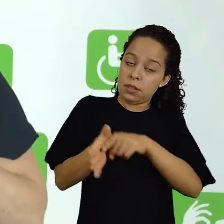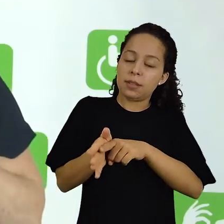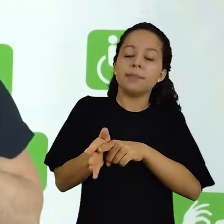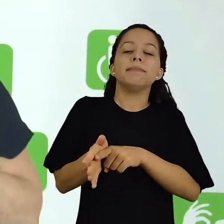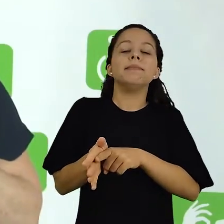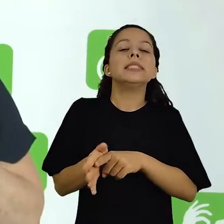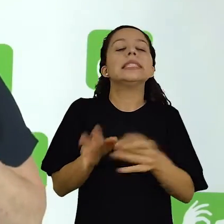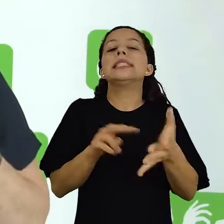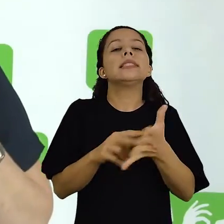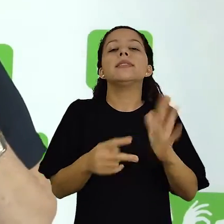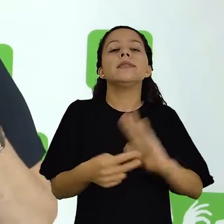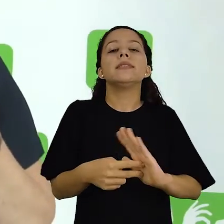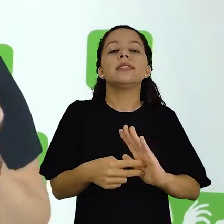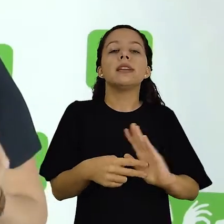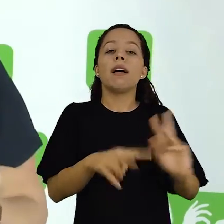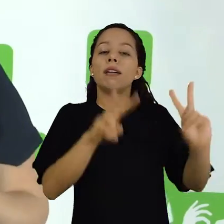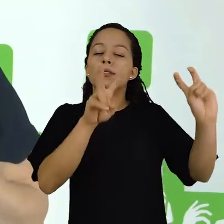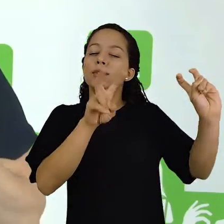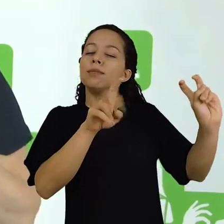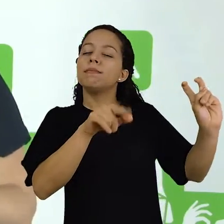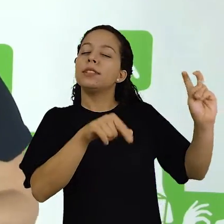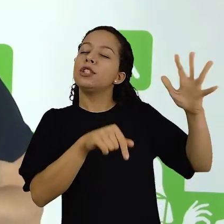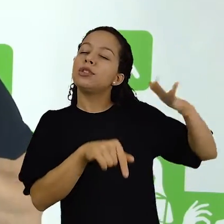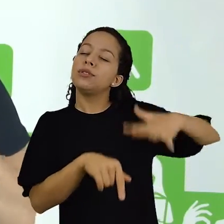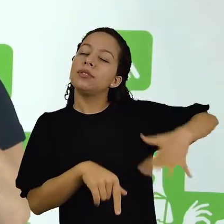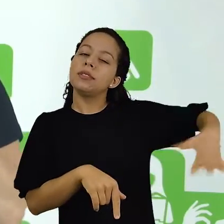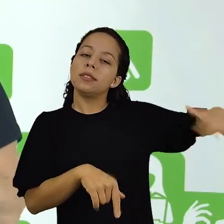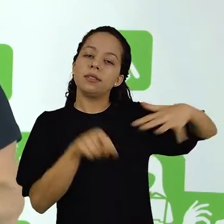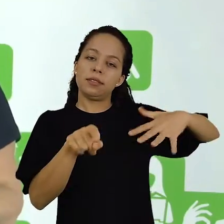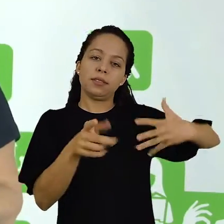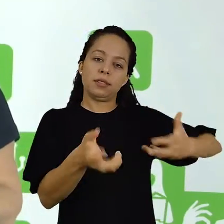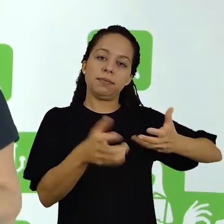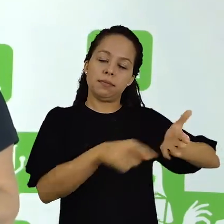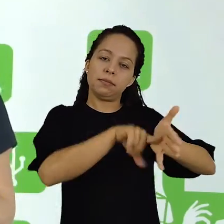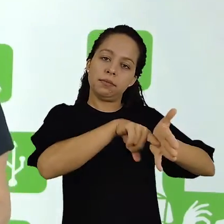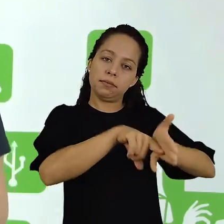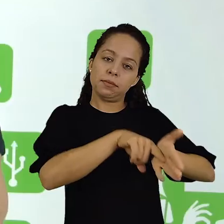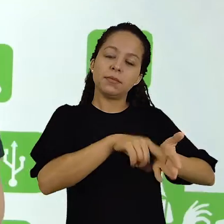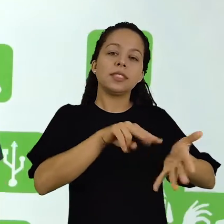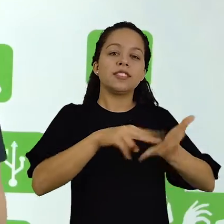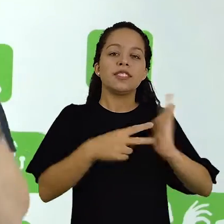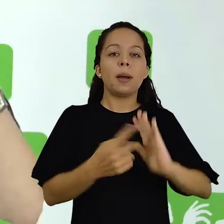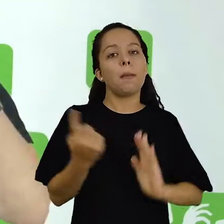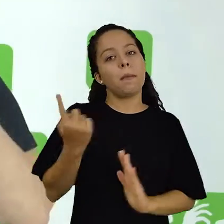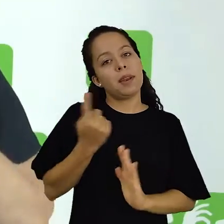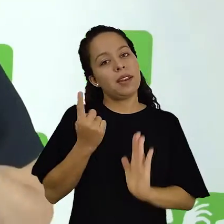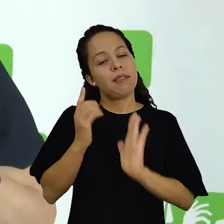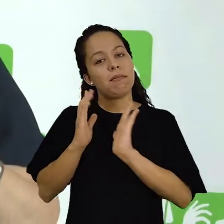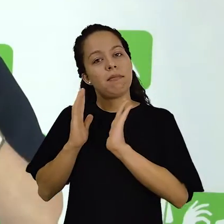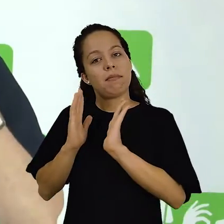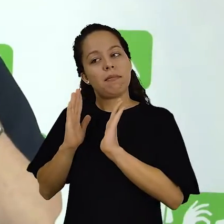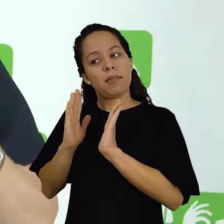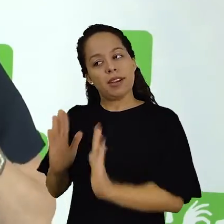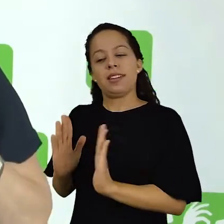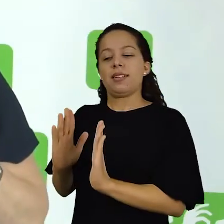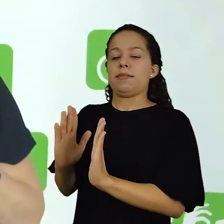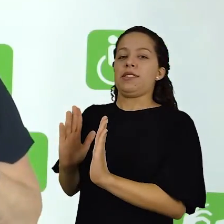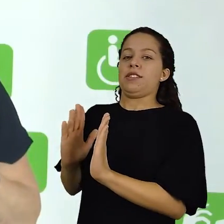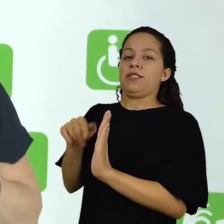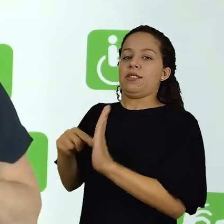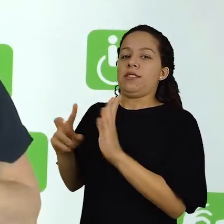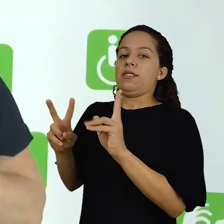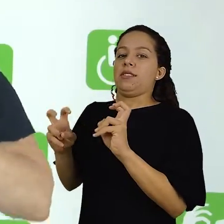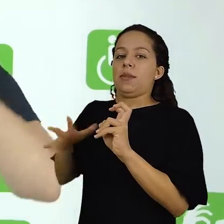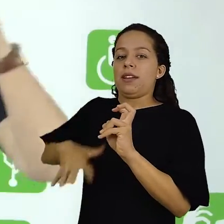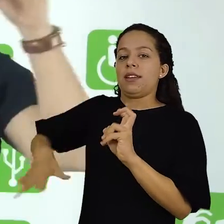pesquisa é o assunto geral que você pretende investigar. É a primeira delimitação que você faz